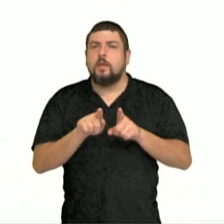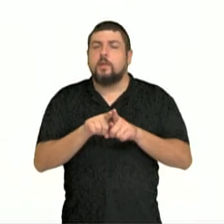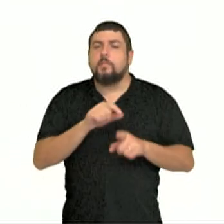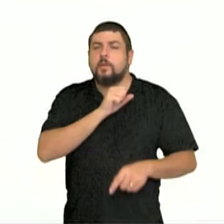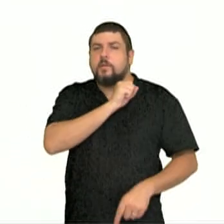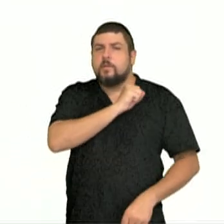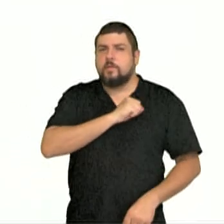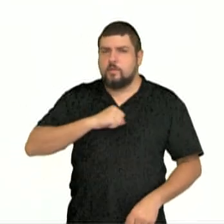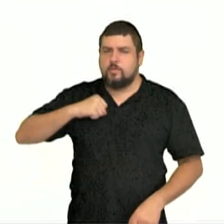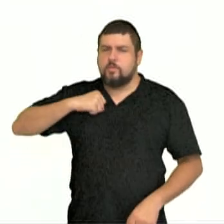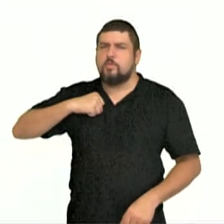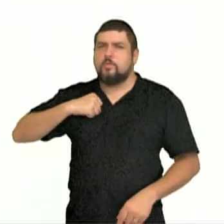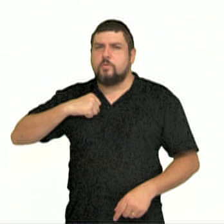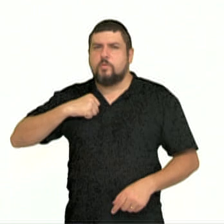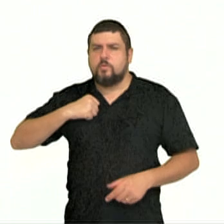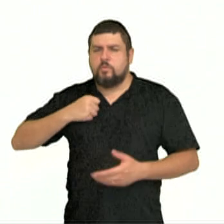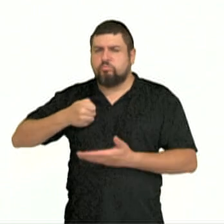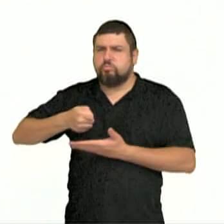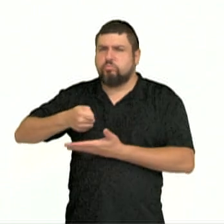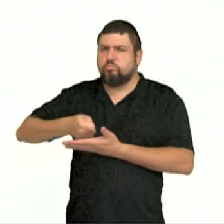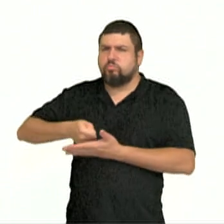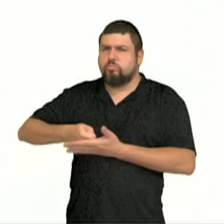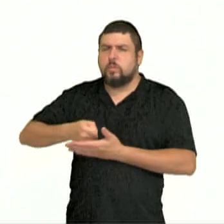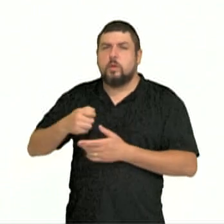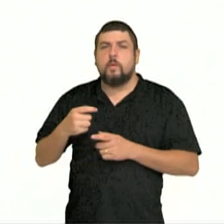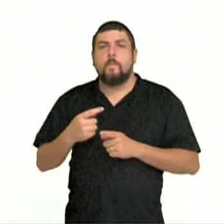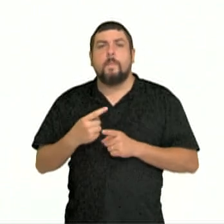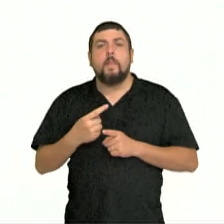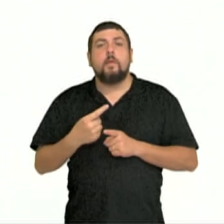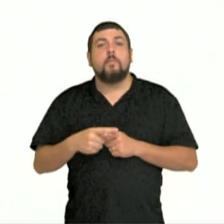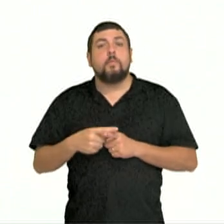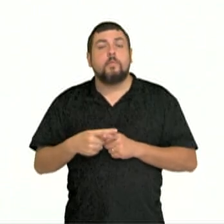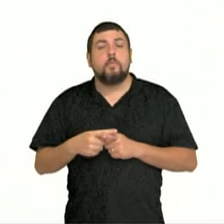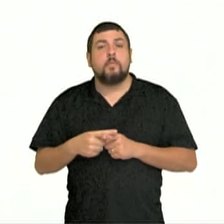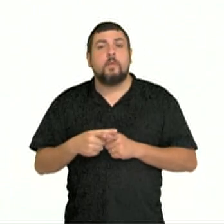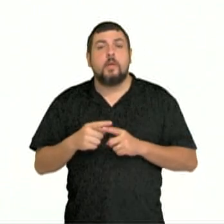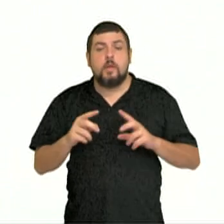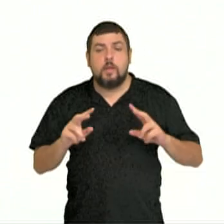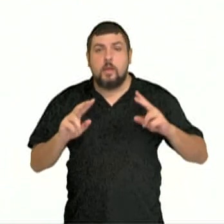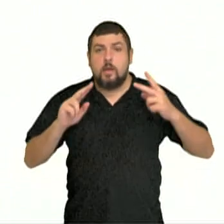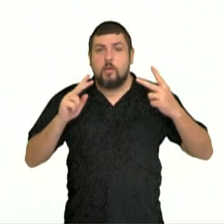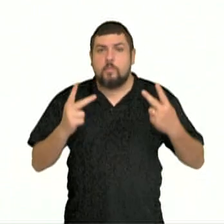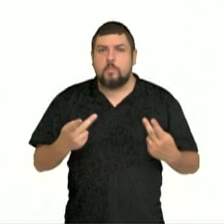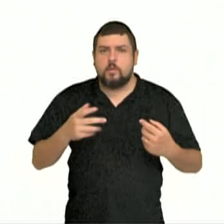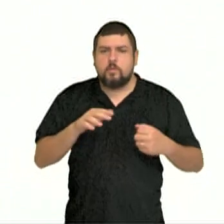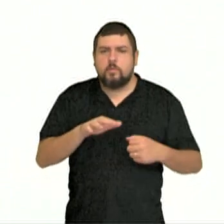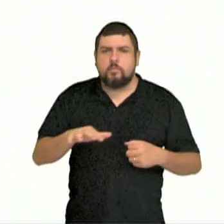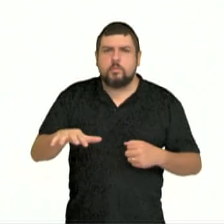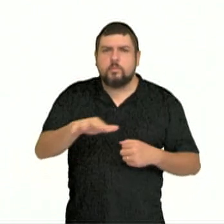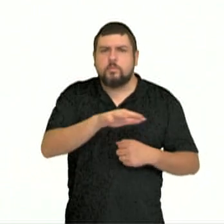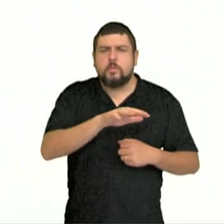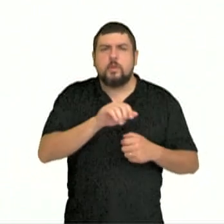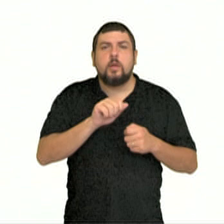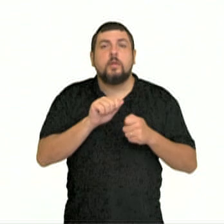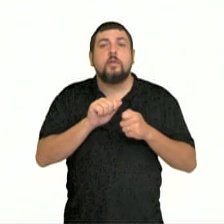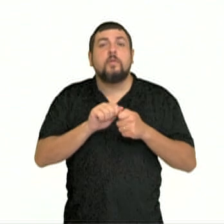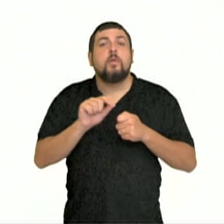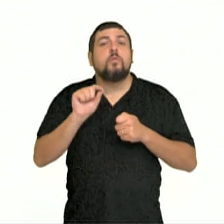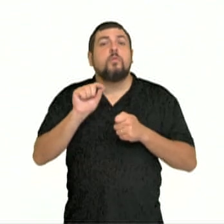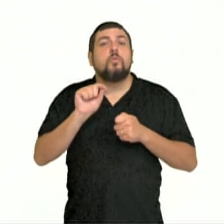filosofia por colocar a dispor da humanidade uma antropologia, um